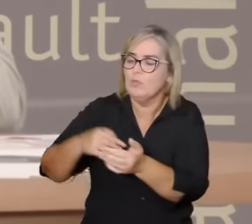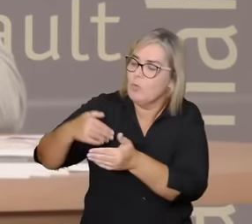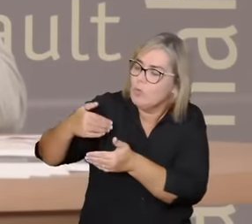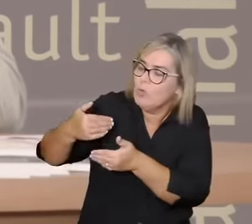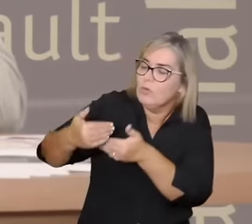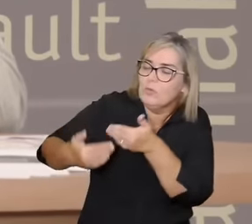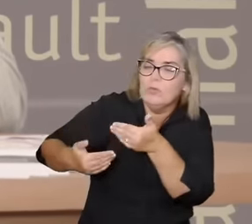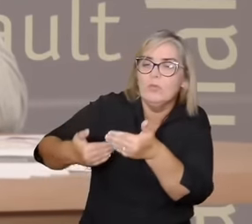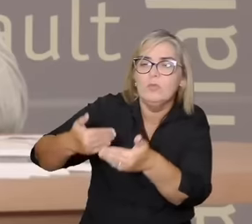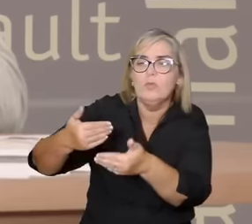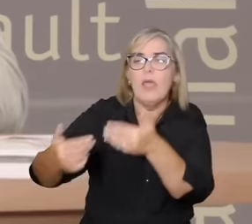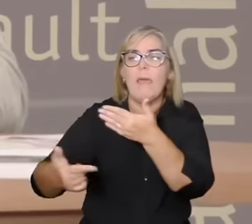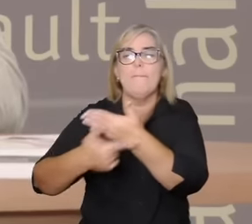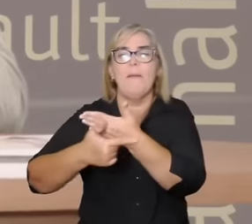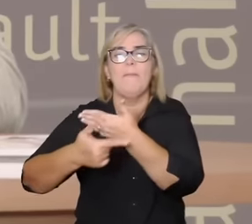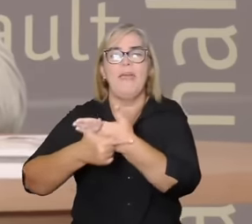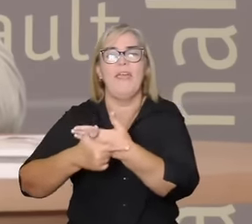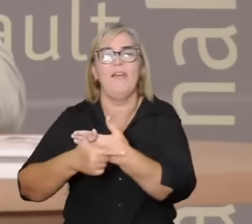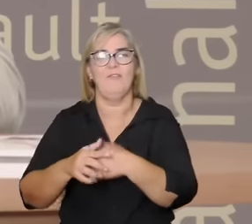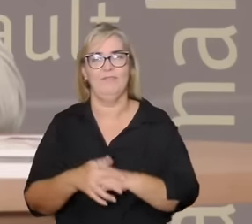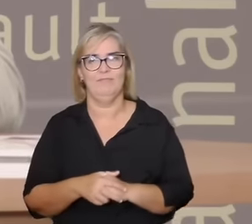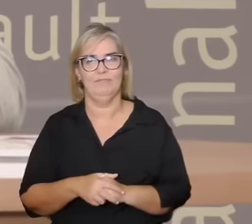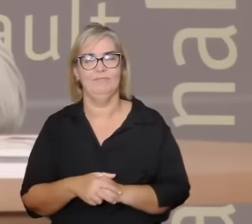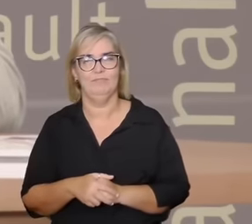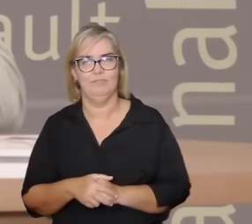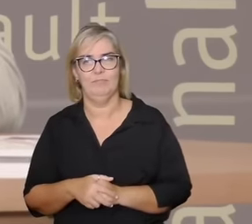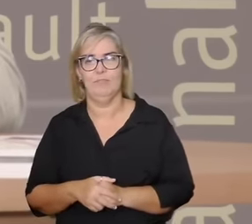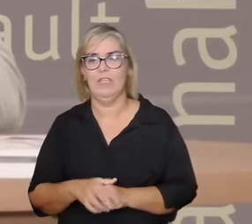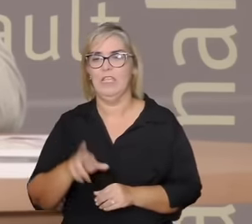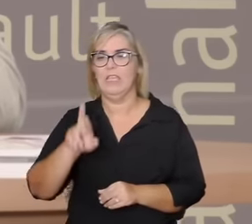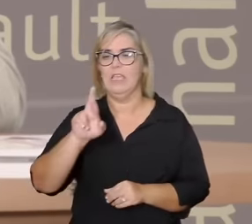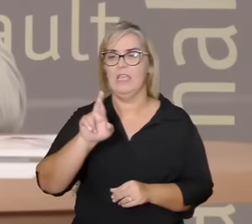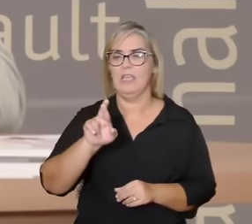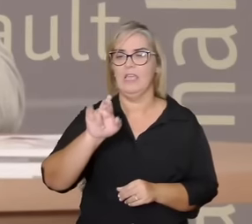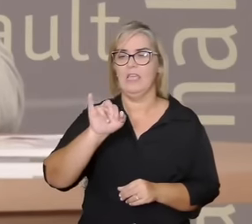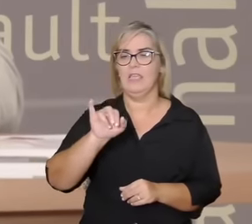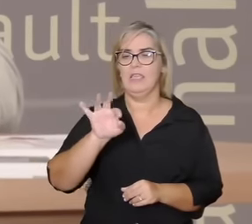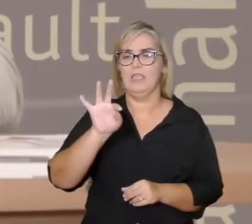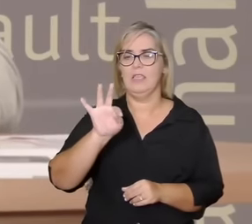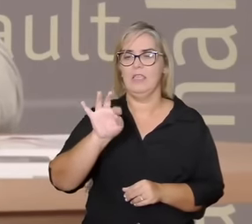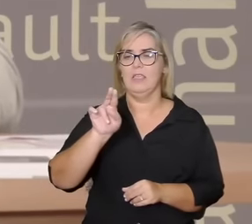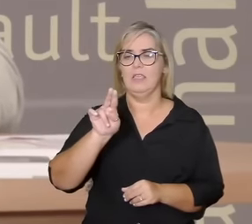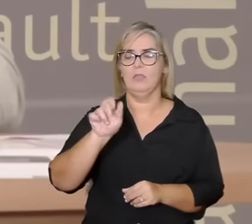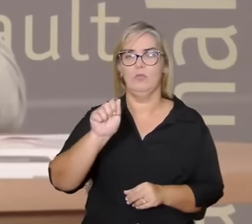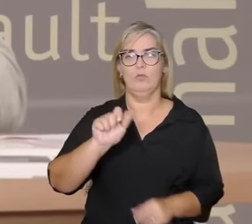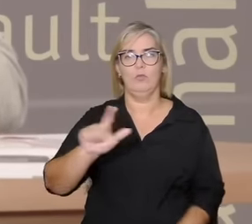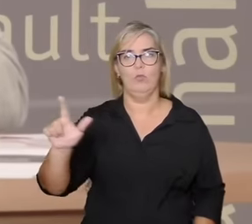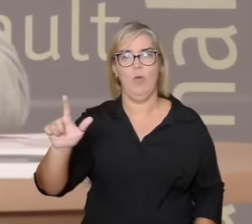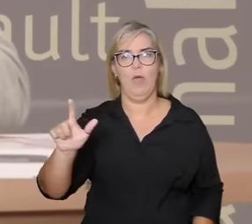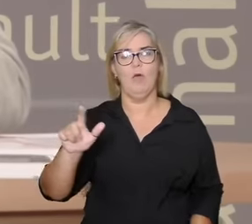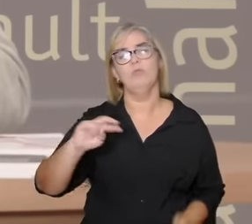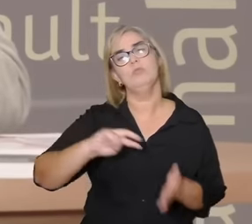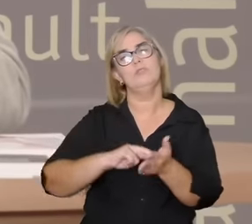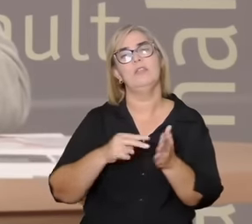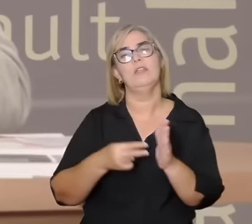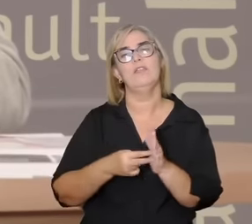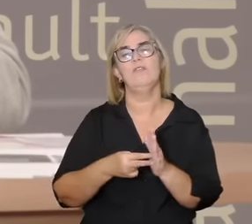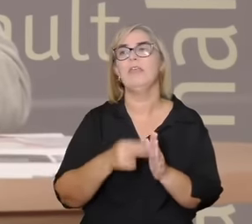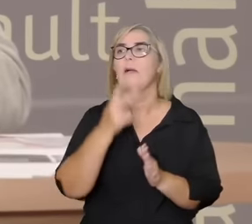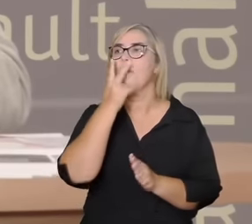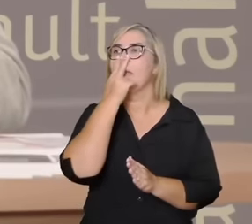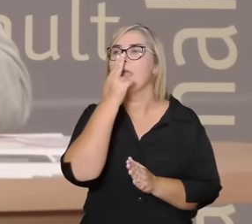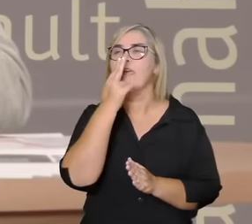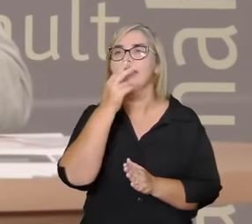ritual é justamente um rito que ajuda a gente a revisitar o percurso que fizemos